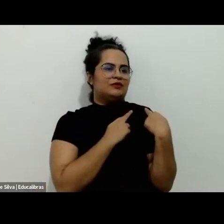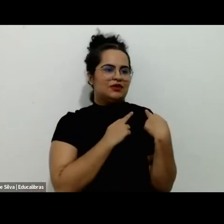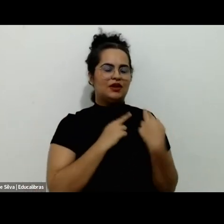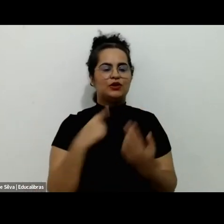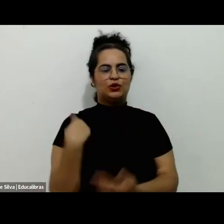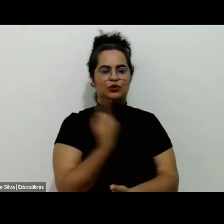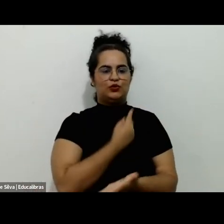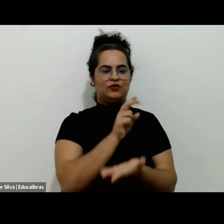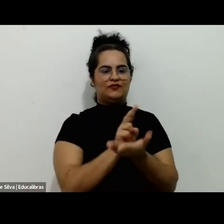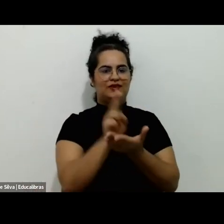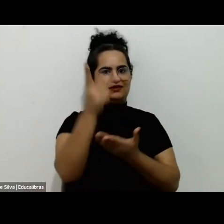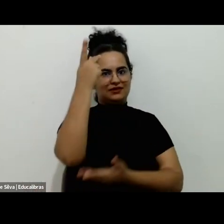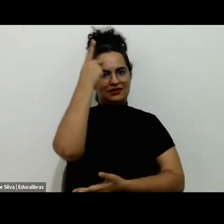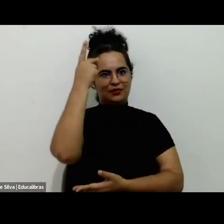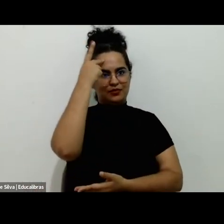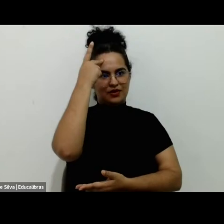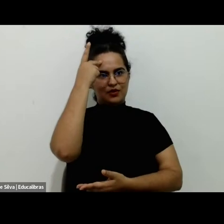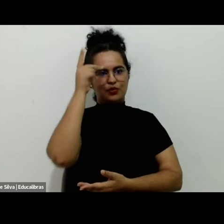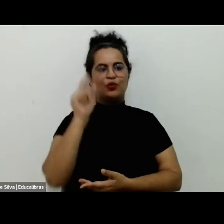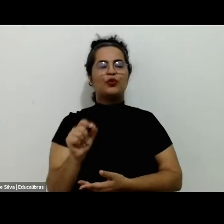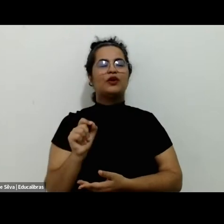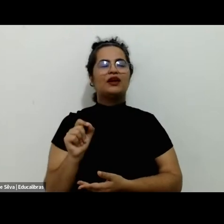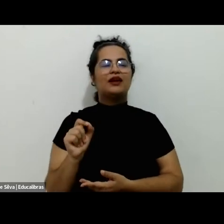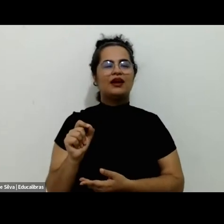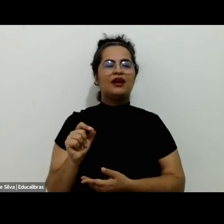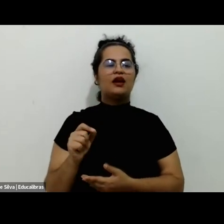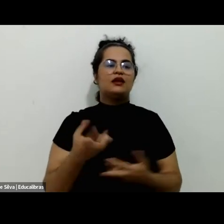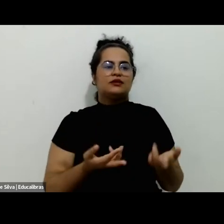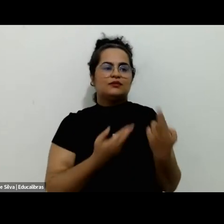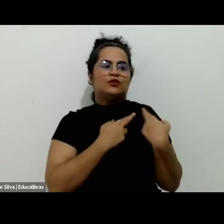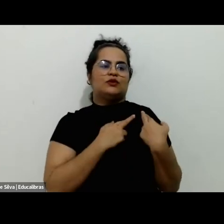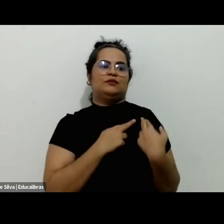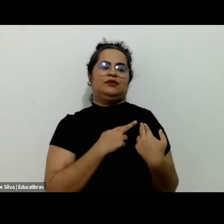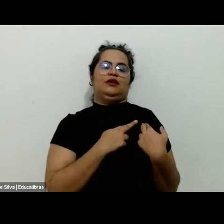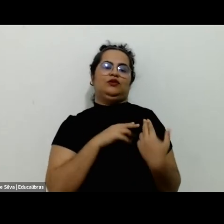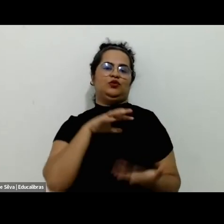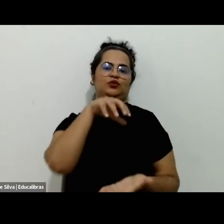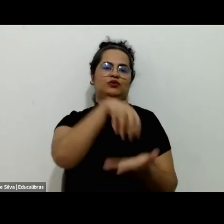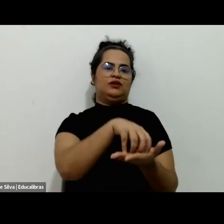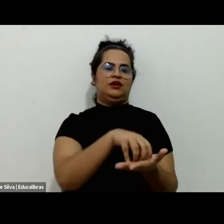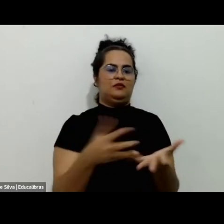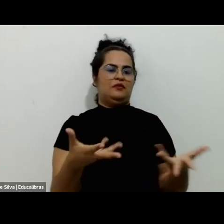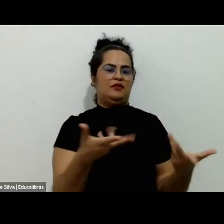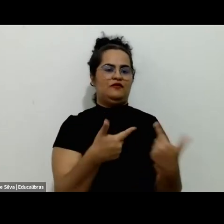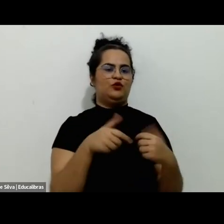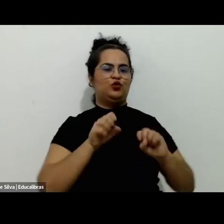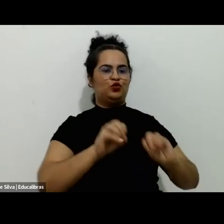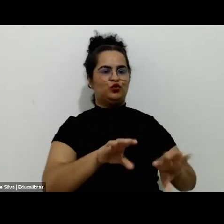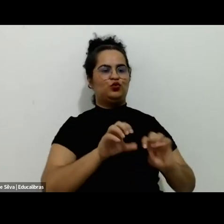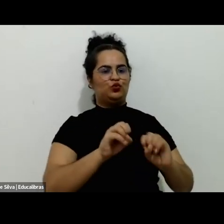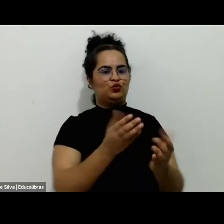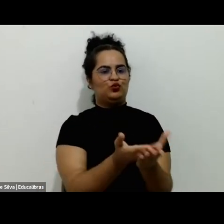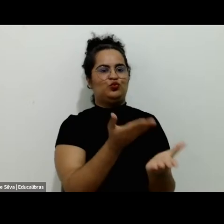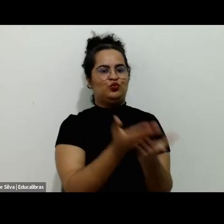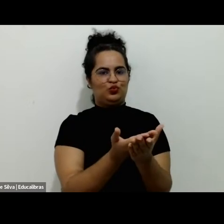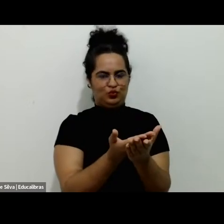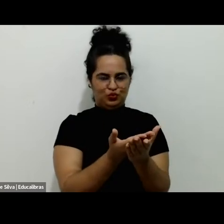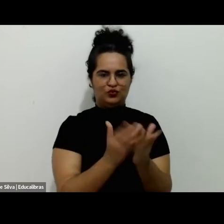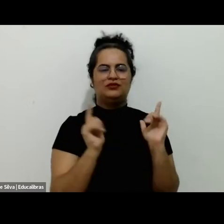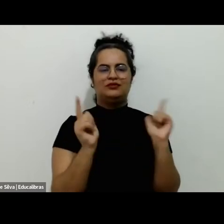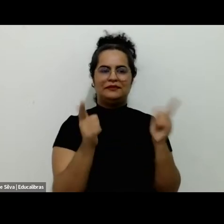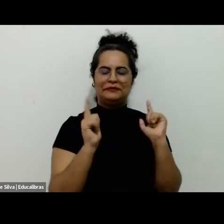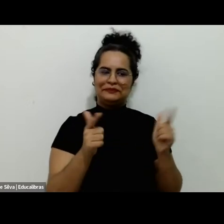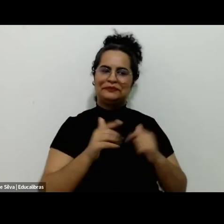Universidade de São Paulo, termos aí esse compromisso como Centro de Excelência em Estudos do Lazer, que começou, a bem da